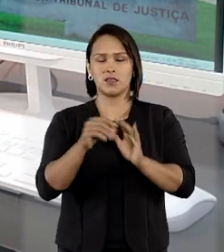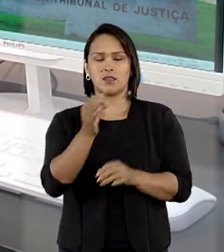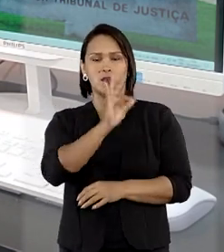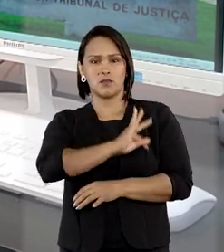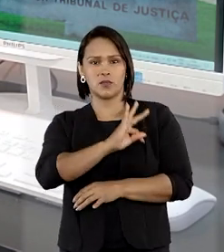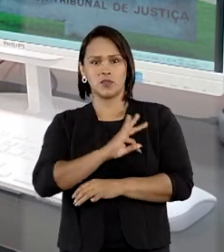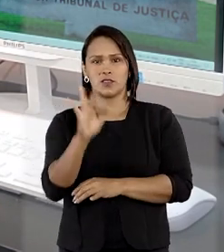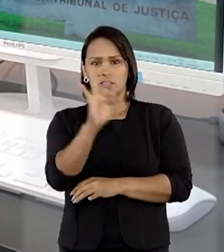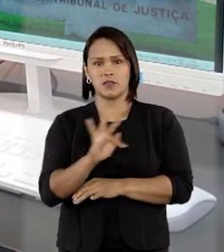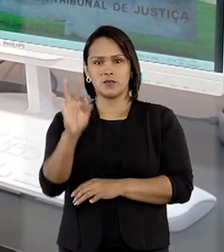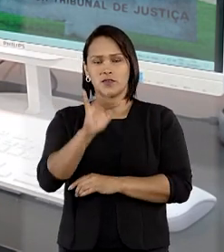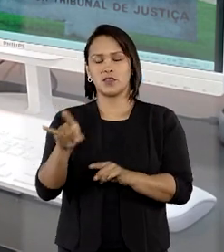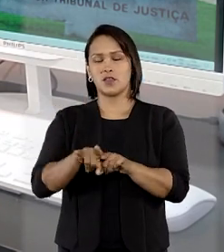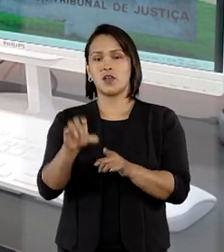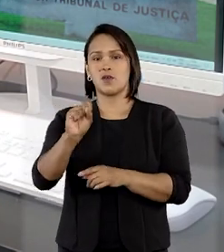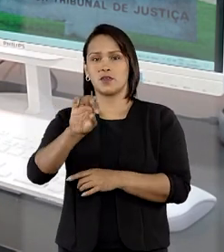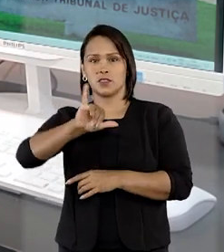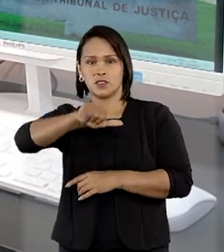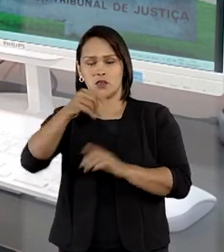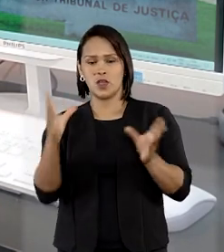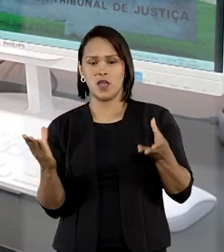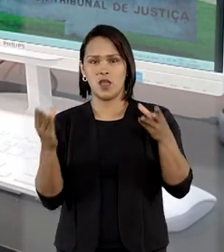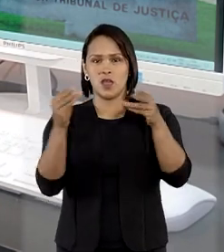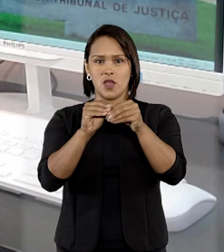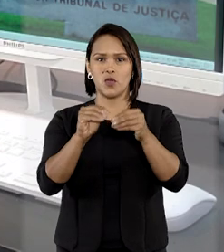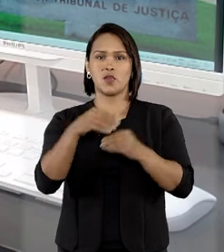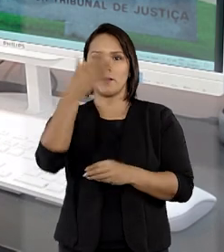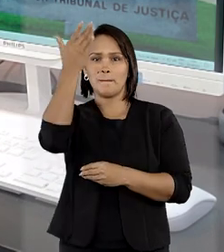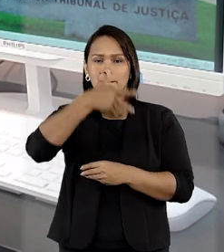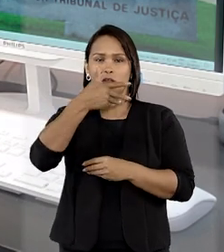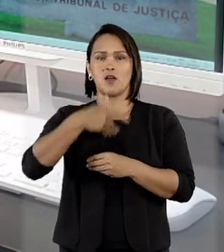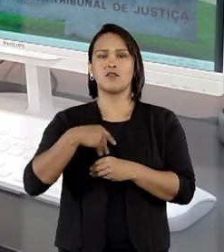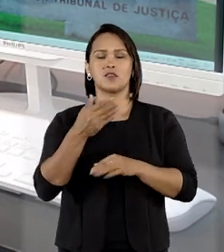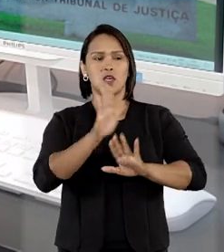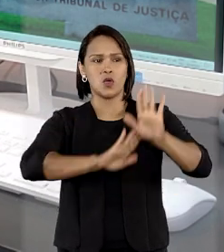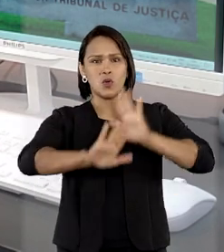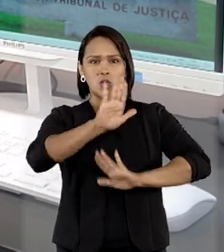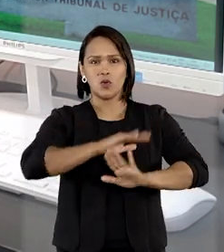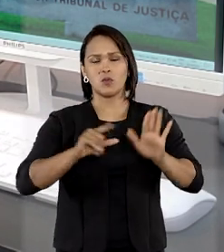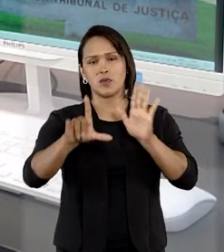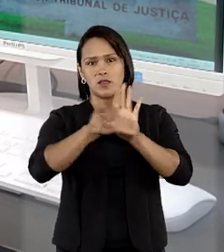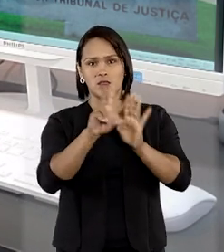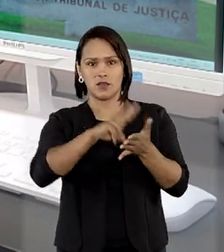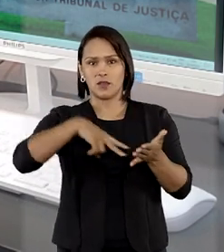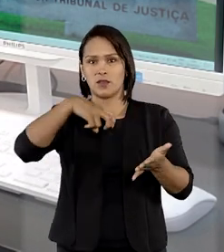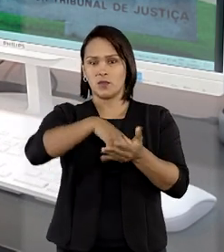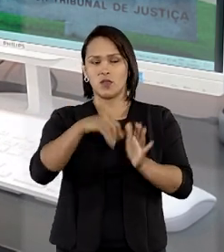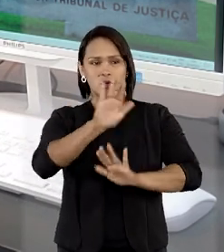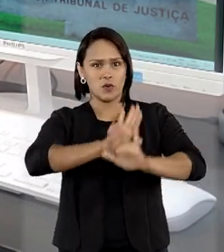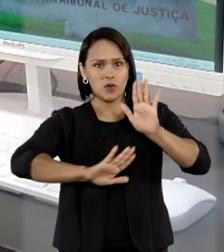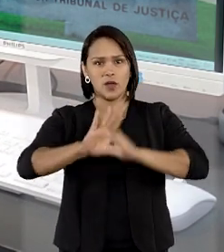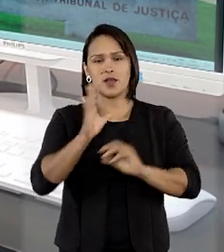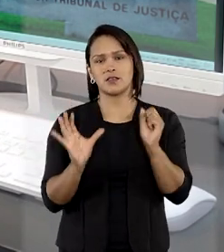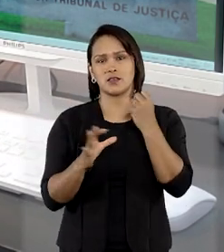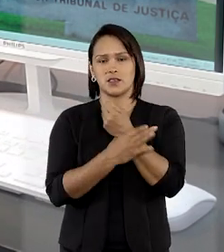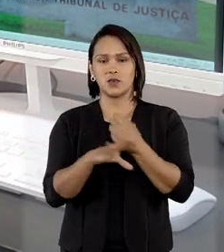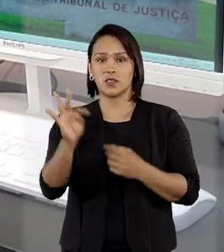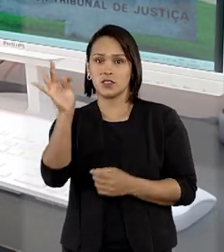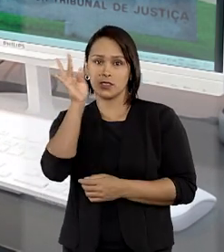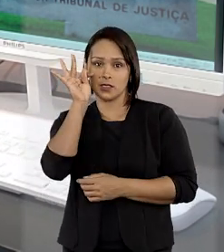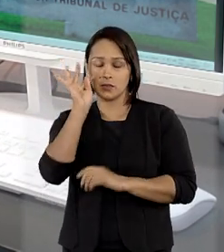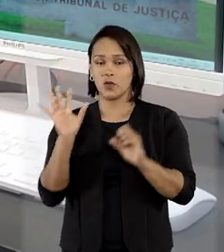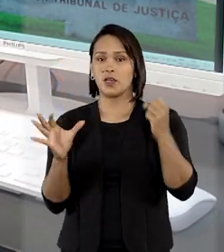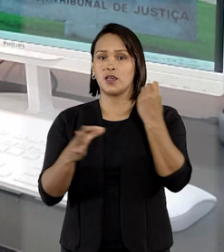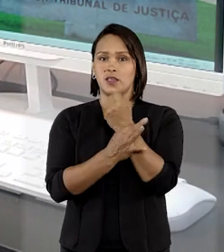buscou reunir novas provas, resguardar o cumprimento da lei penal, preservar a segurança de testemunhas e garantir a retomada das